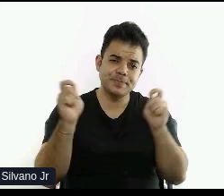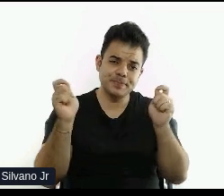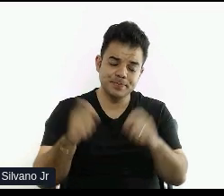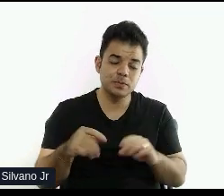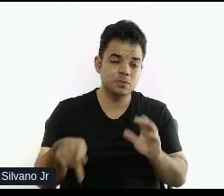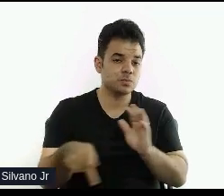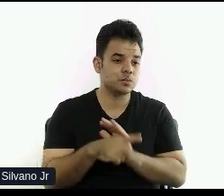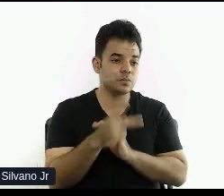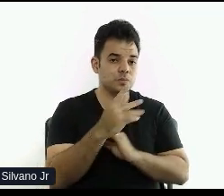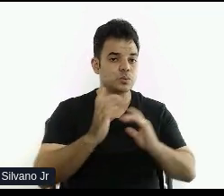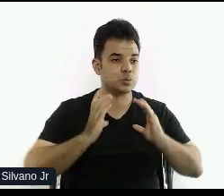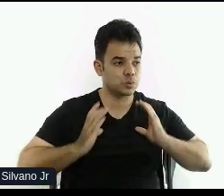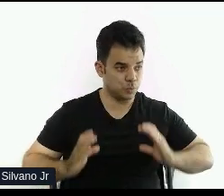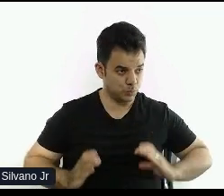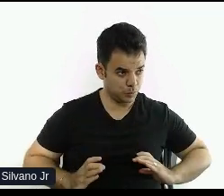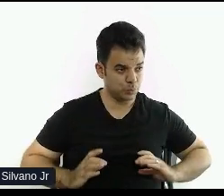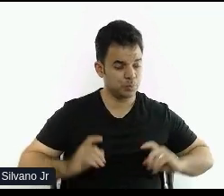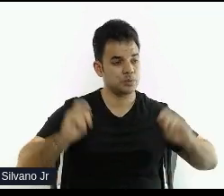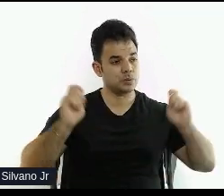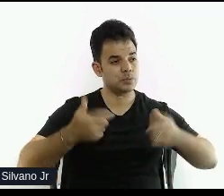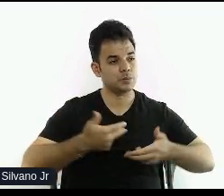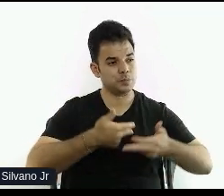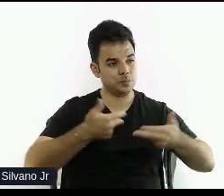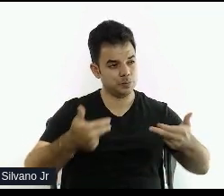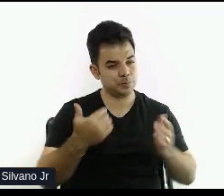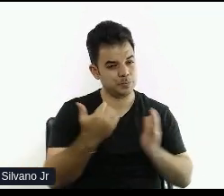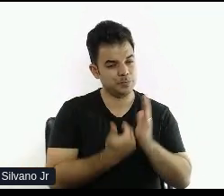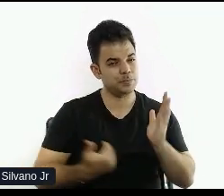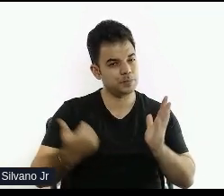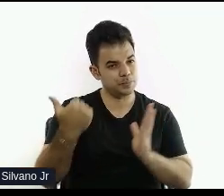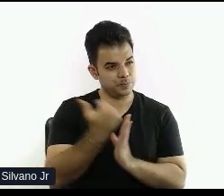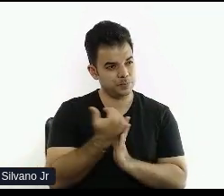que a gente tem visto, tem observado que está acontecendo cada vez mais.